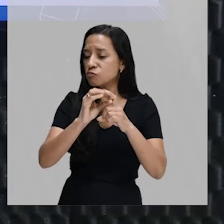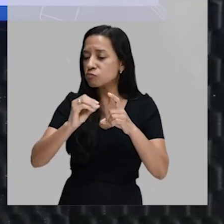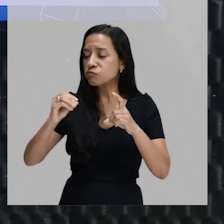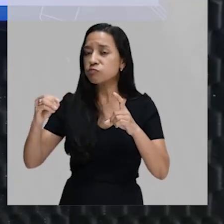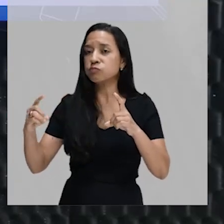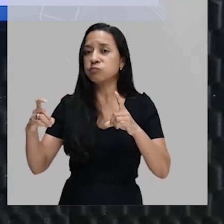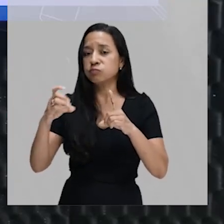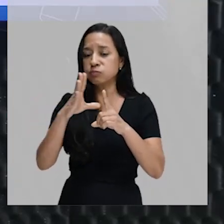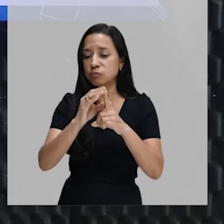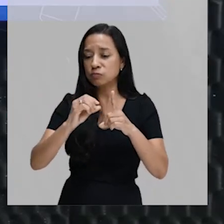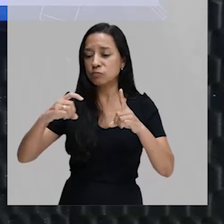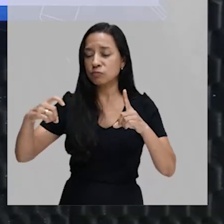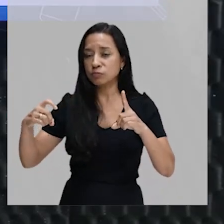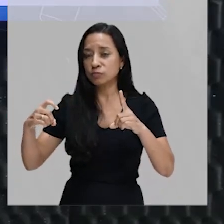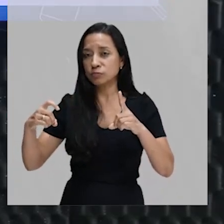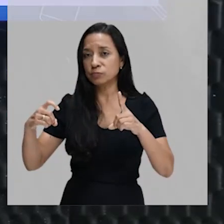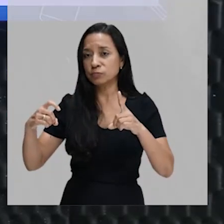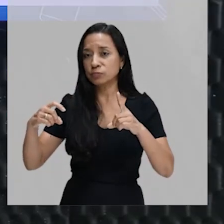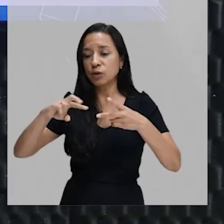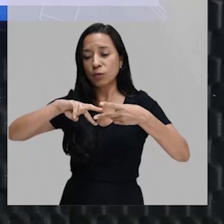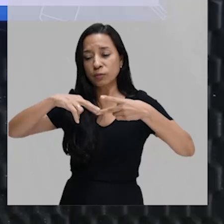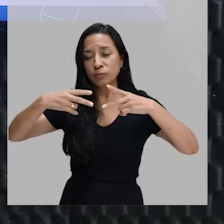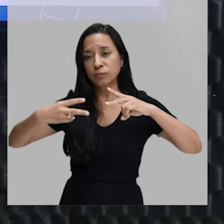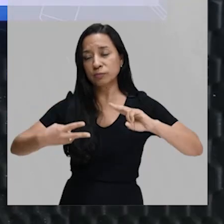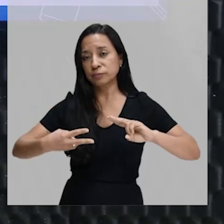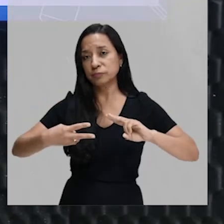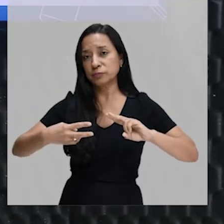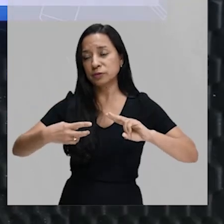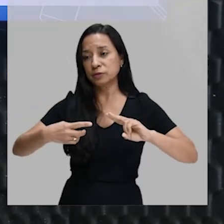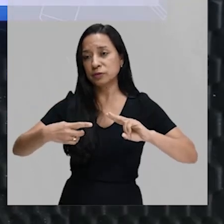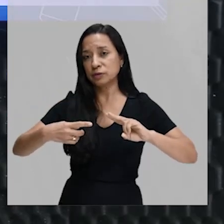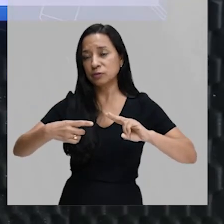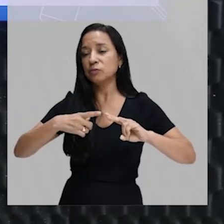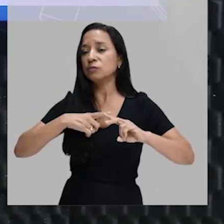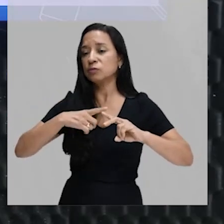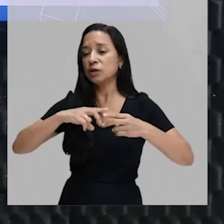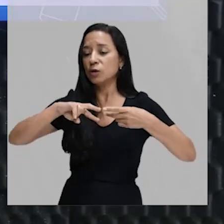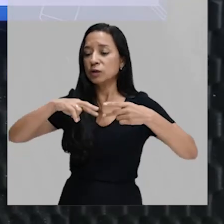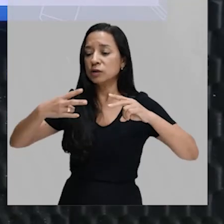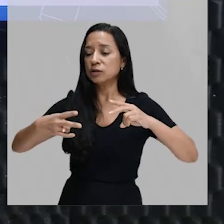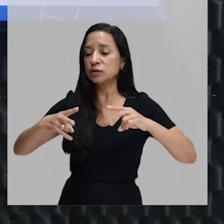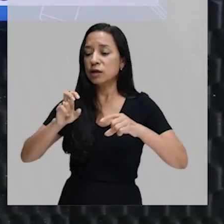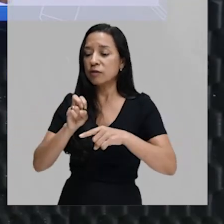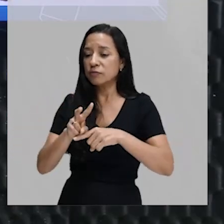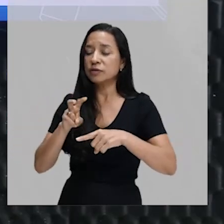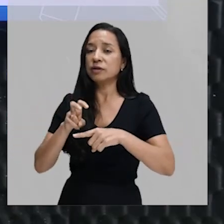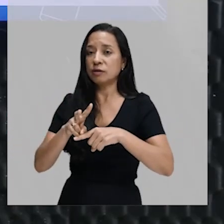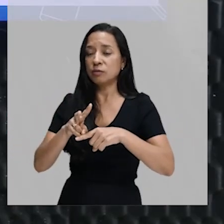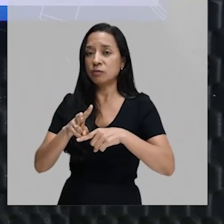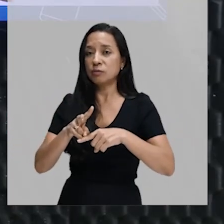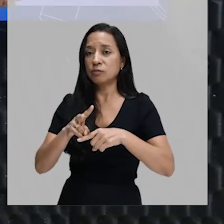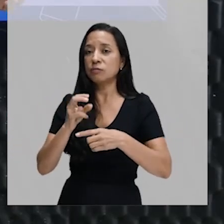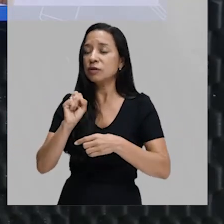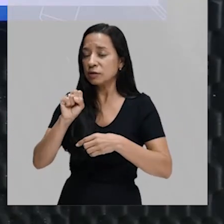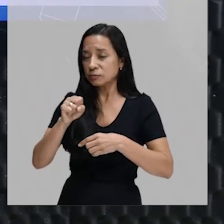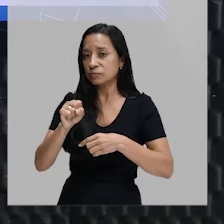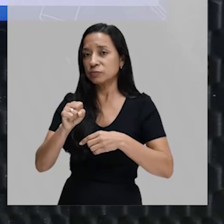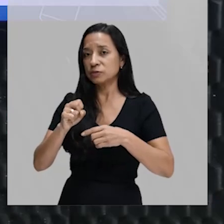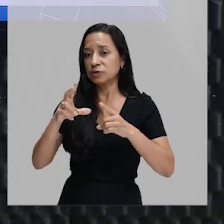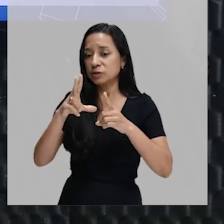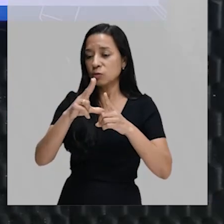material genético. Como o material genético dela está com o DNA viral, consequentemente, ela vai também